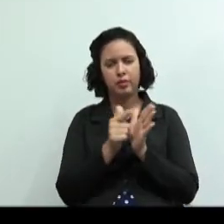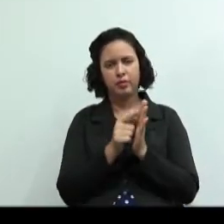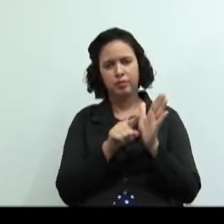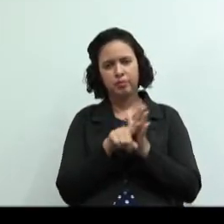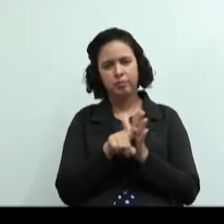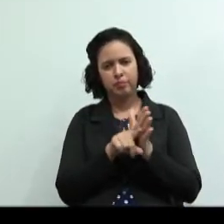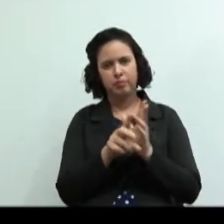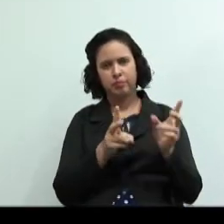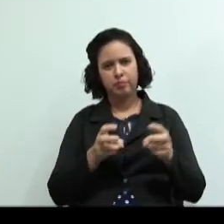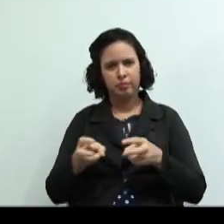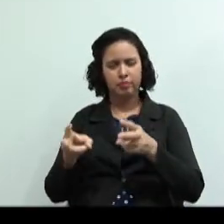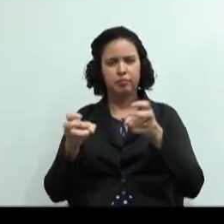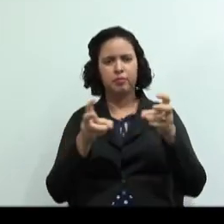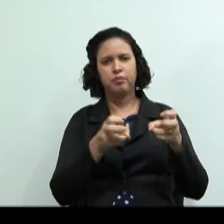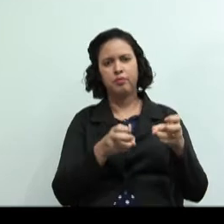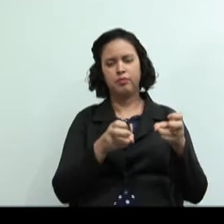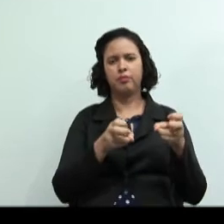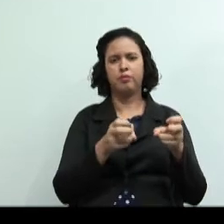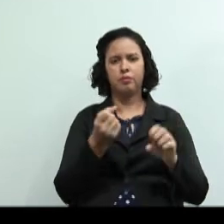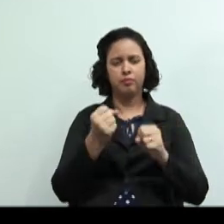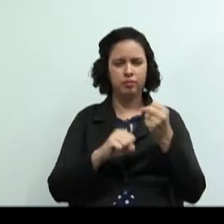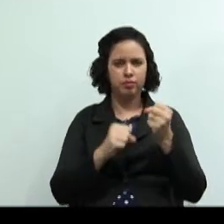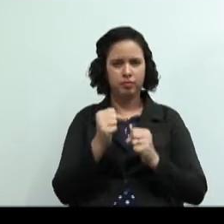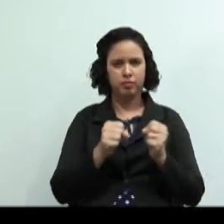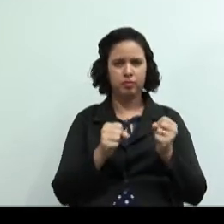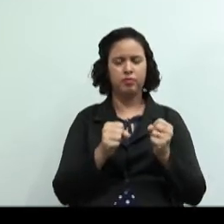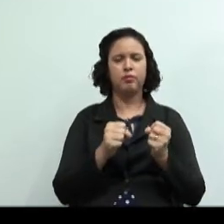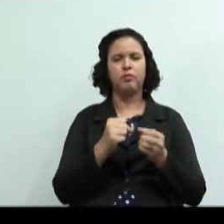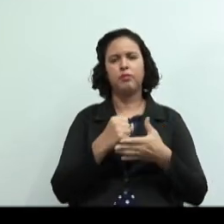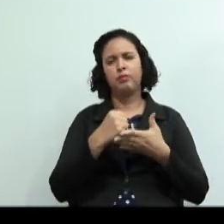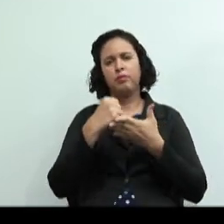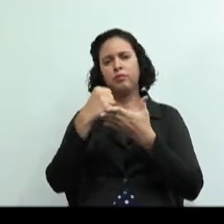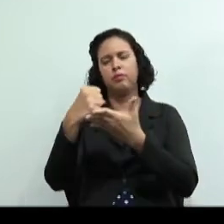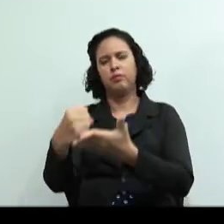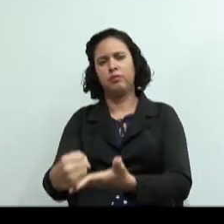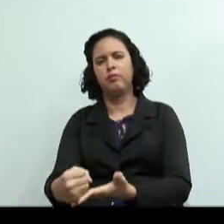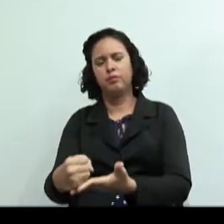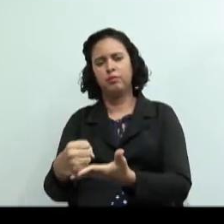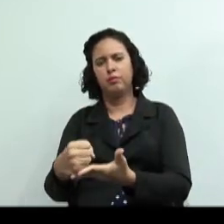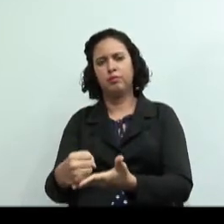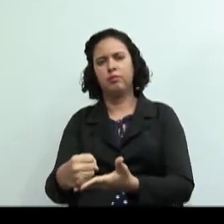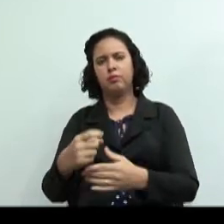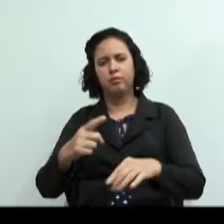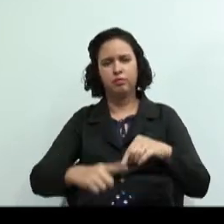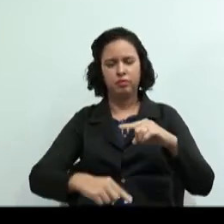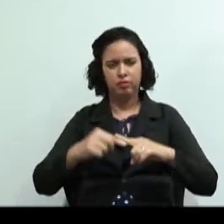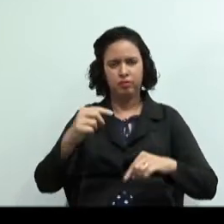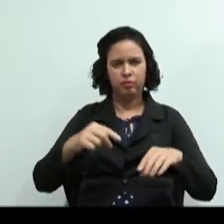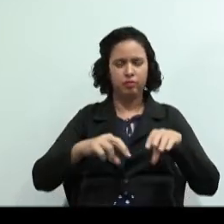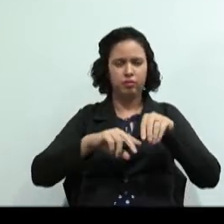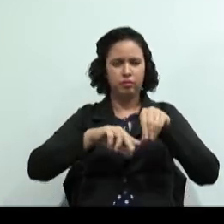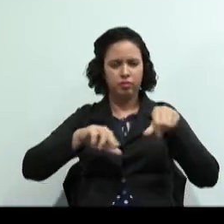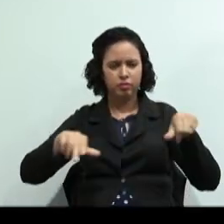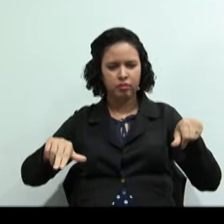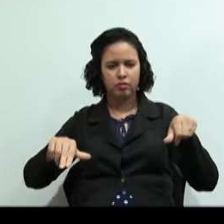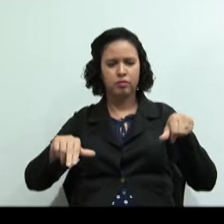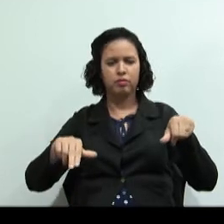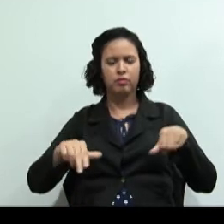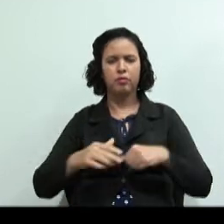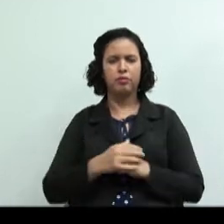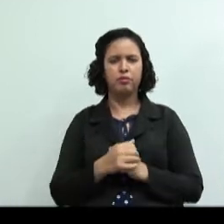extrair lavrar industrializar comercializar exportar produtos minerais refere-se as cooperativas do ramo